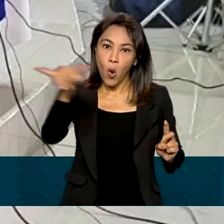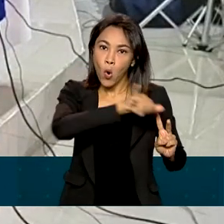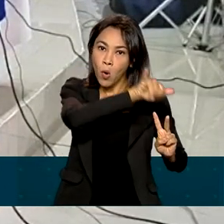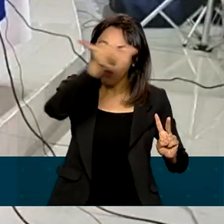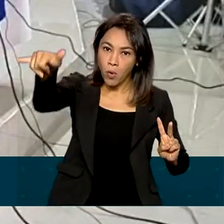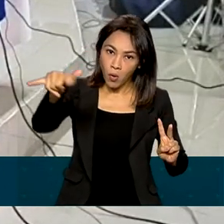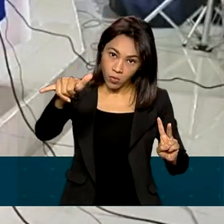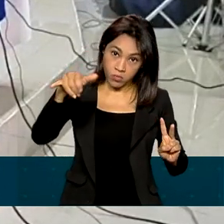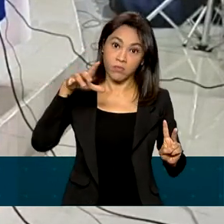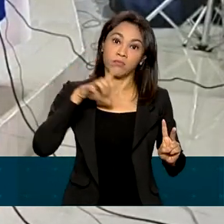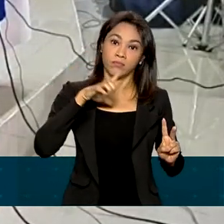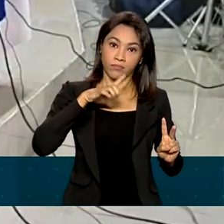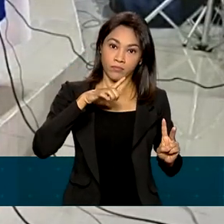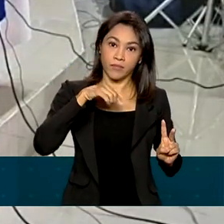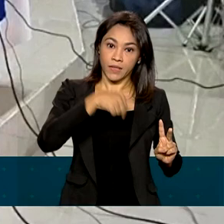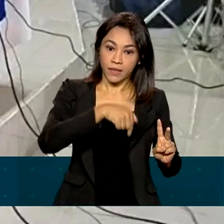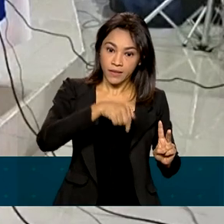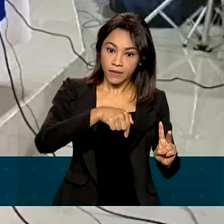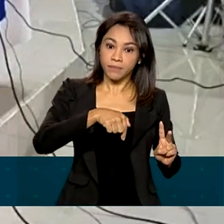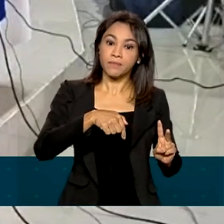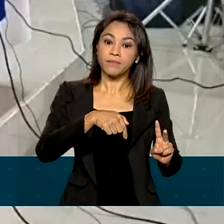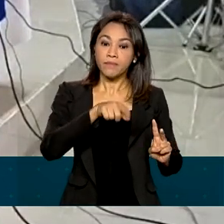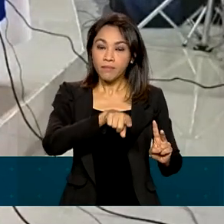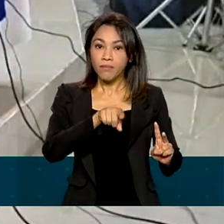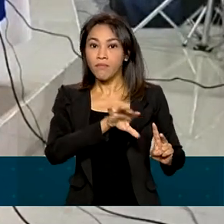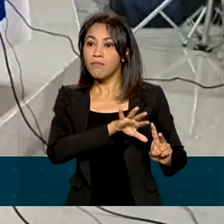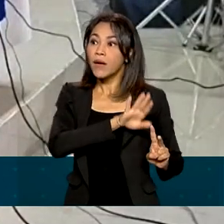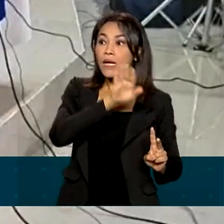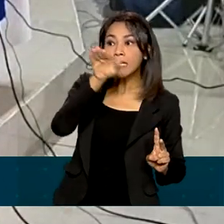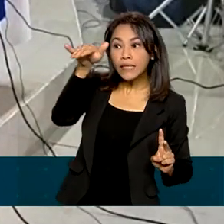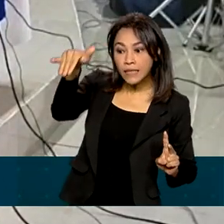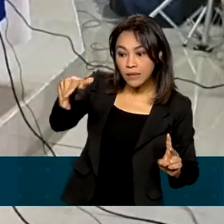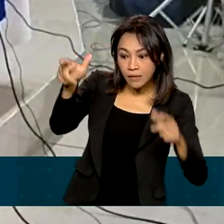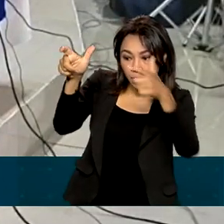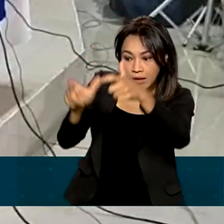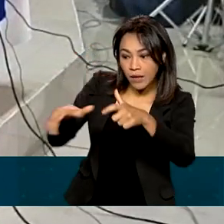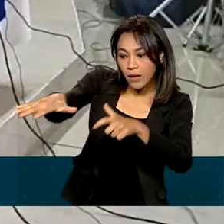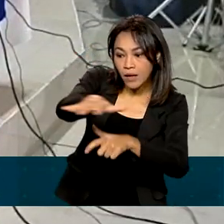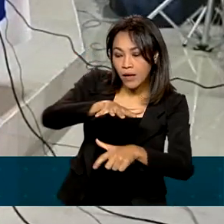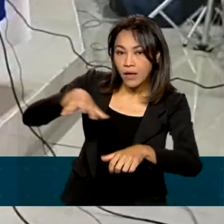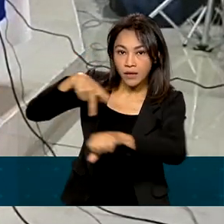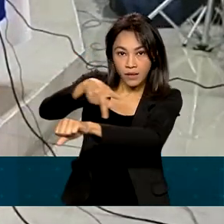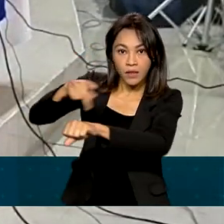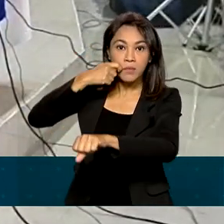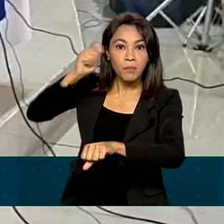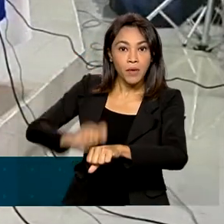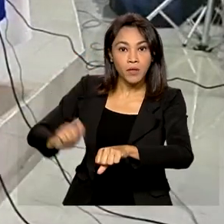acertar com o comandante de aeronauta, que o pregador do Matheus da Júlia, parte para lá, para trazer para lá.